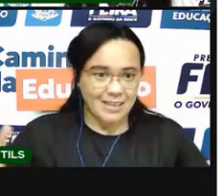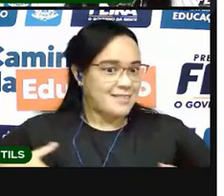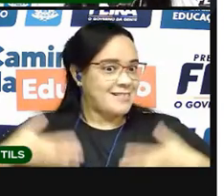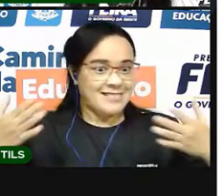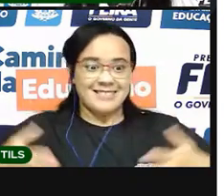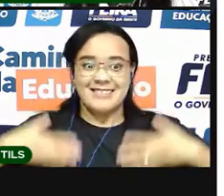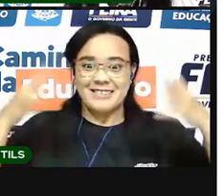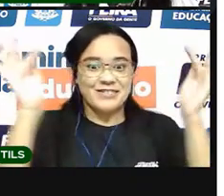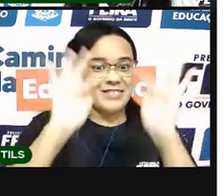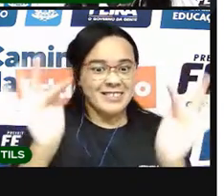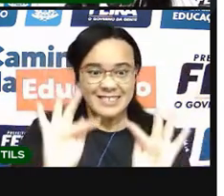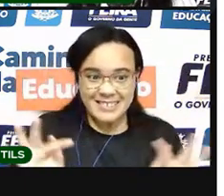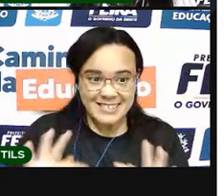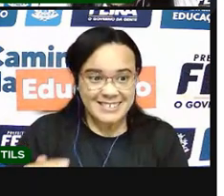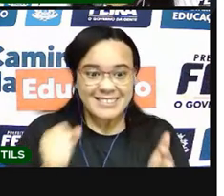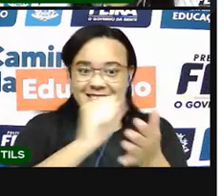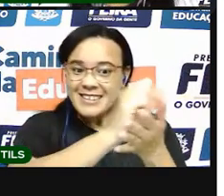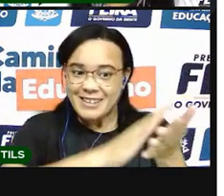conseguindo fazer.